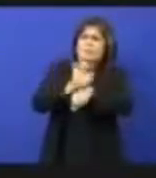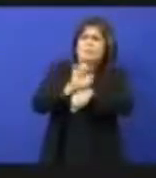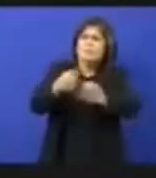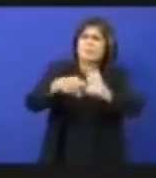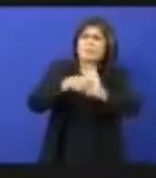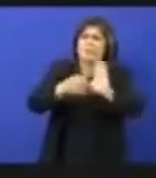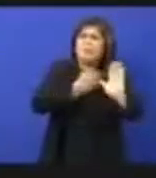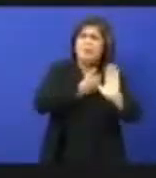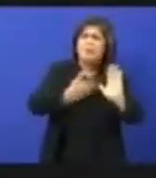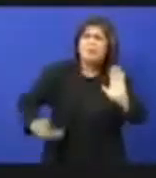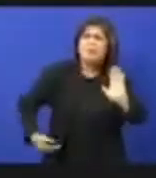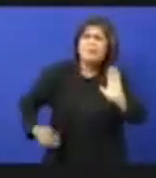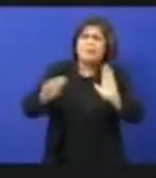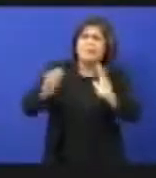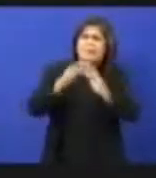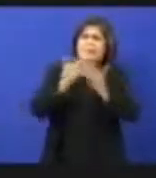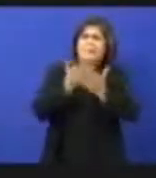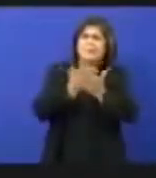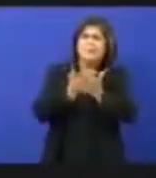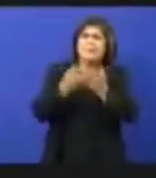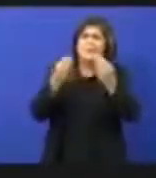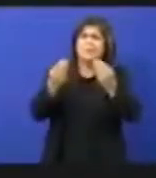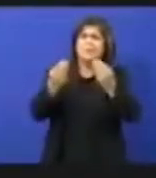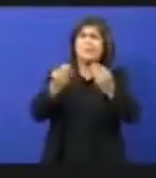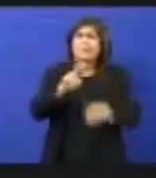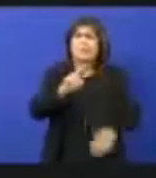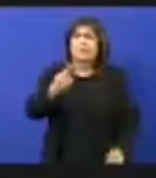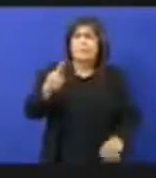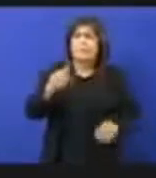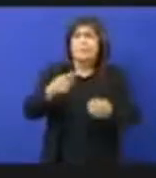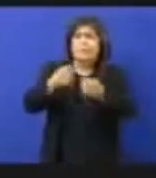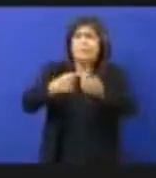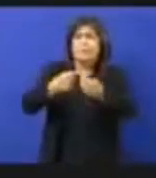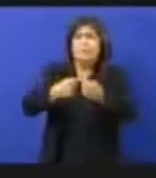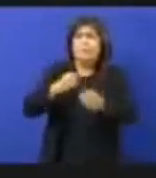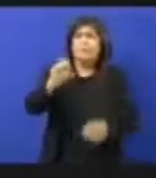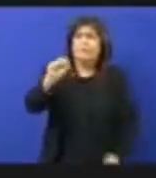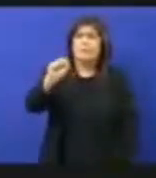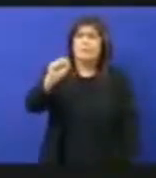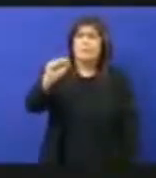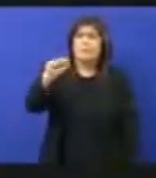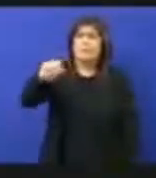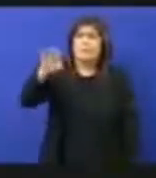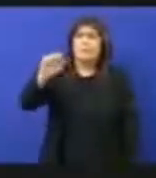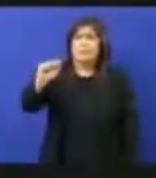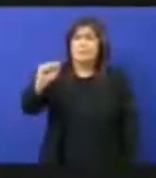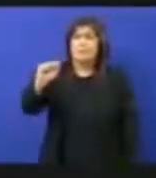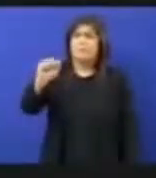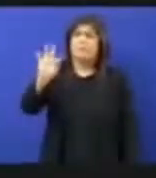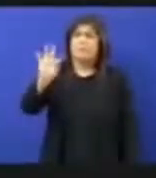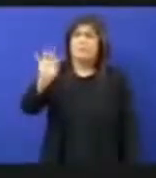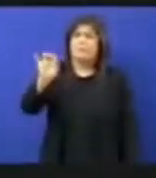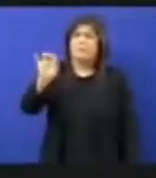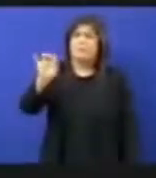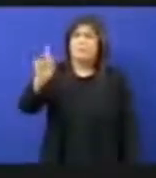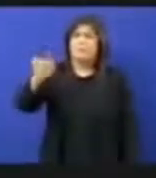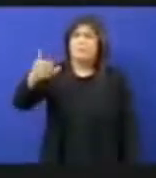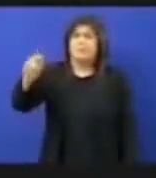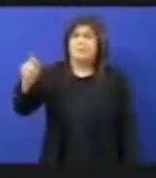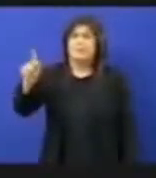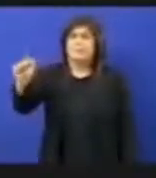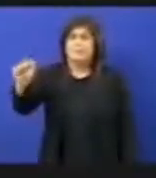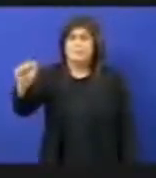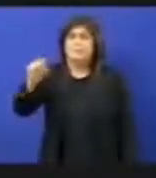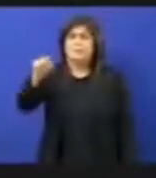Vocês vejam mesmo aqui, em Santa Terezinha da Paraíba. Viu? Colégio aqui, estadual. Situação desse colégio. Estou